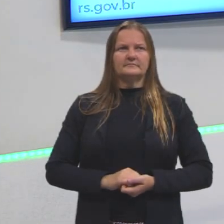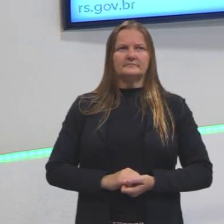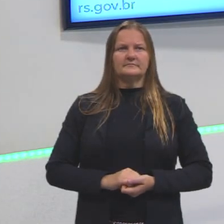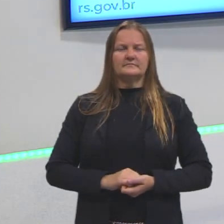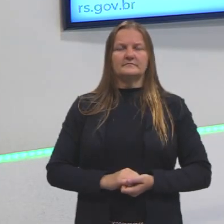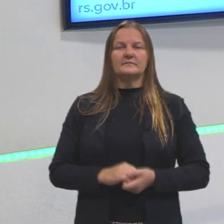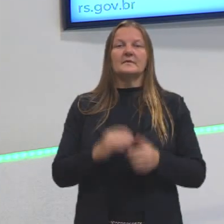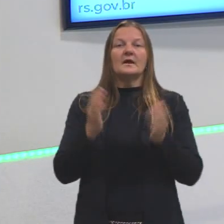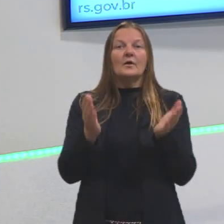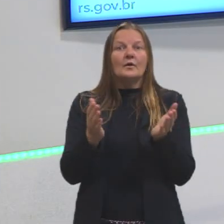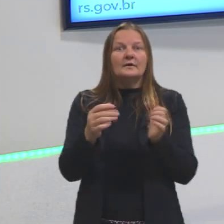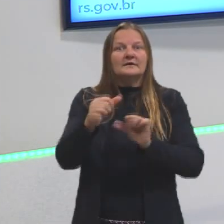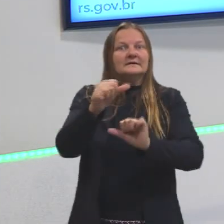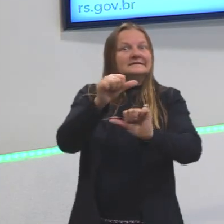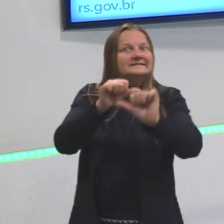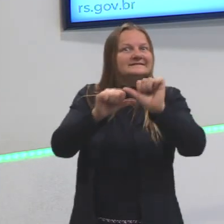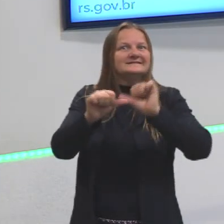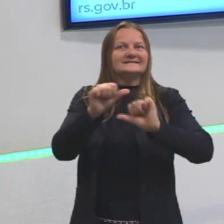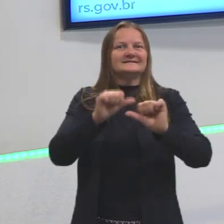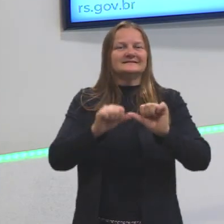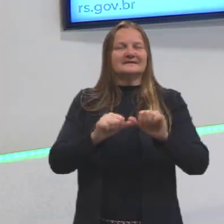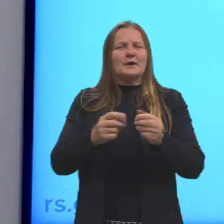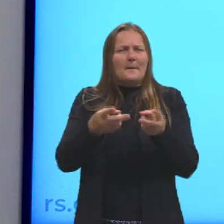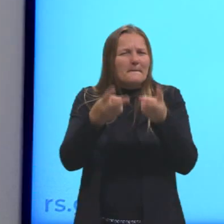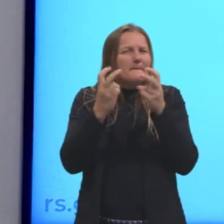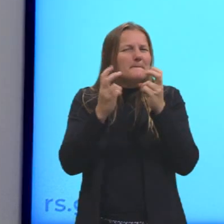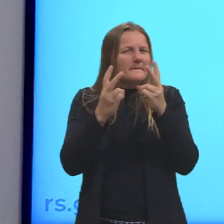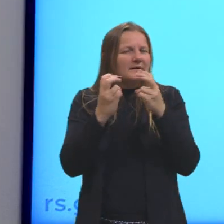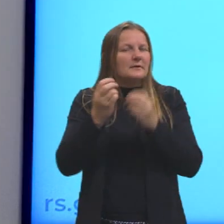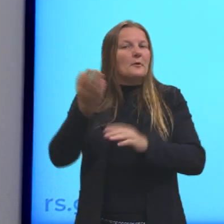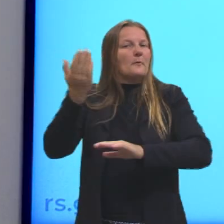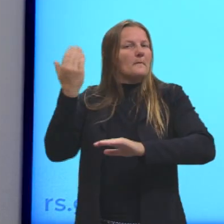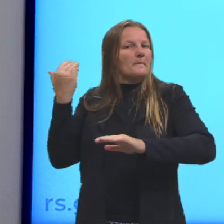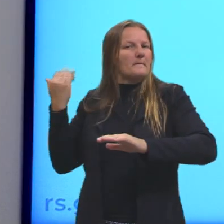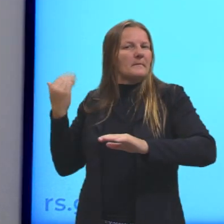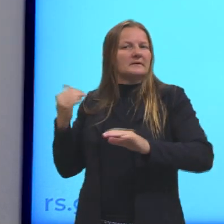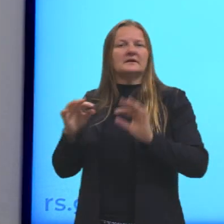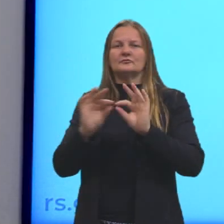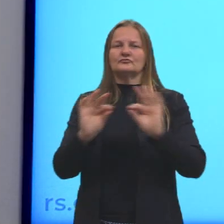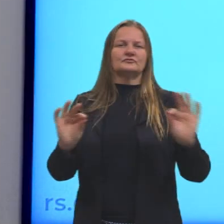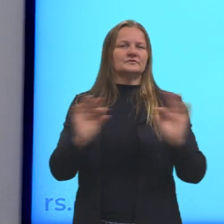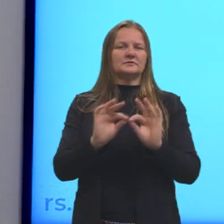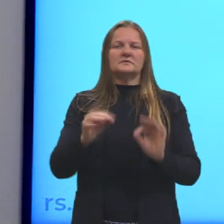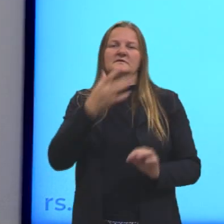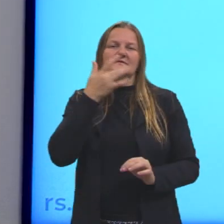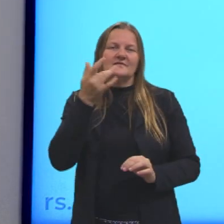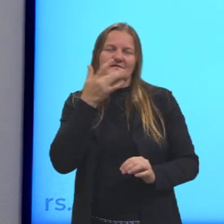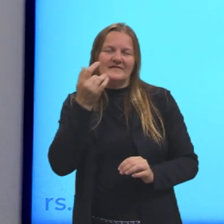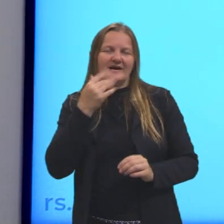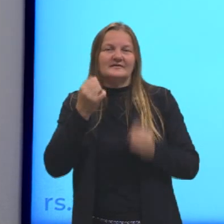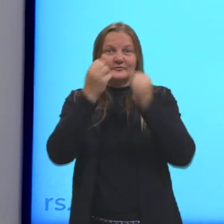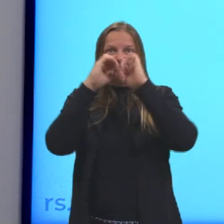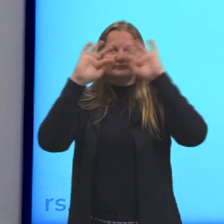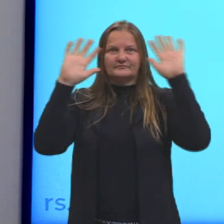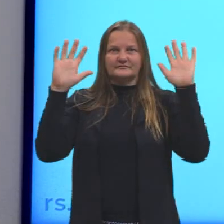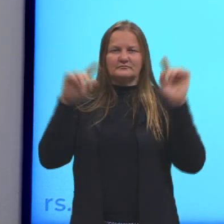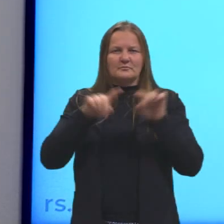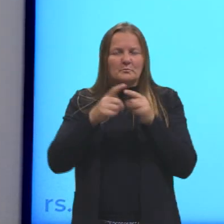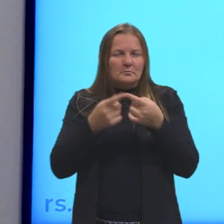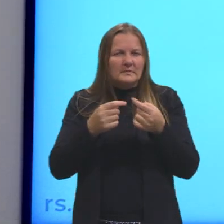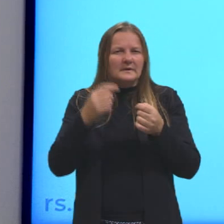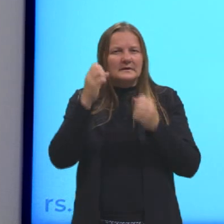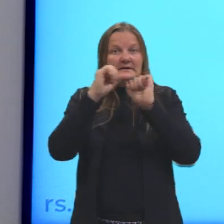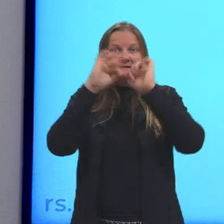Bom, agora, vocês perceberam como o passado, ele é simples, né? Ele é fácil de entender. Basta que nós